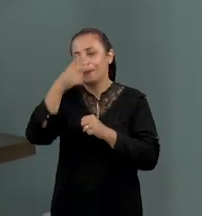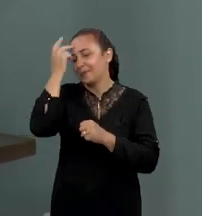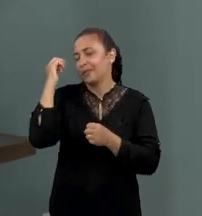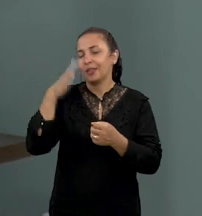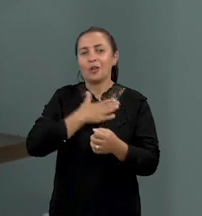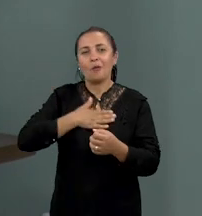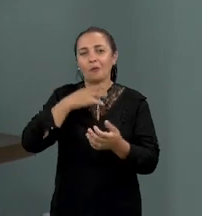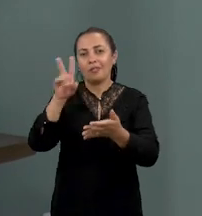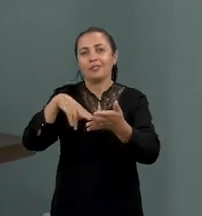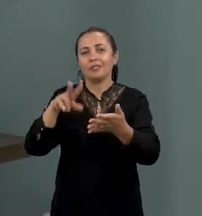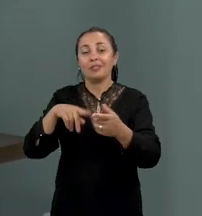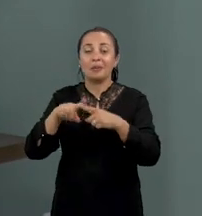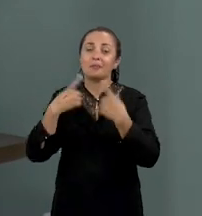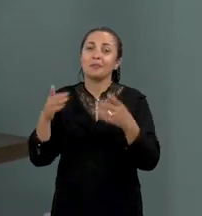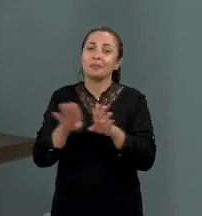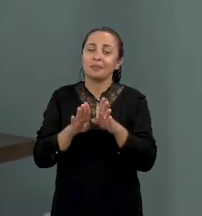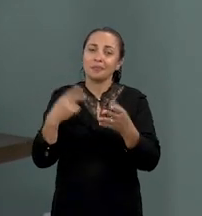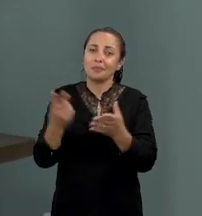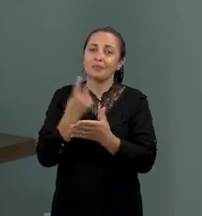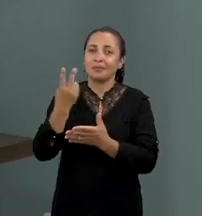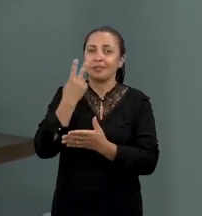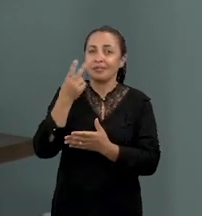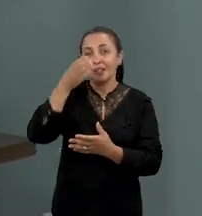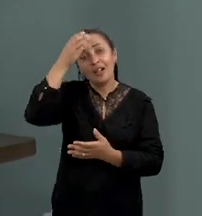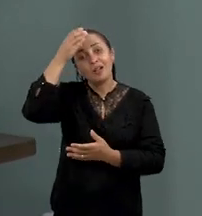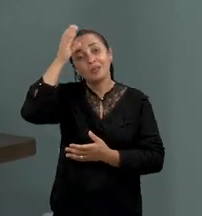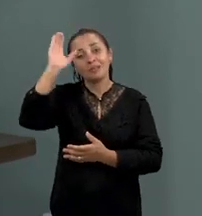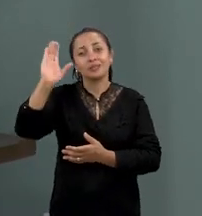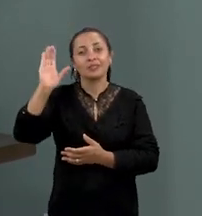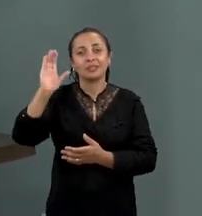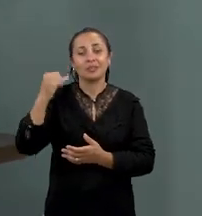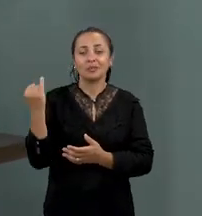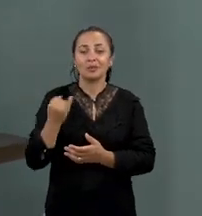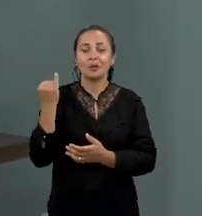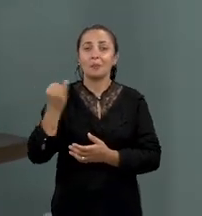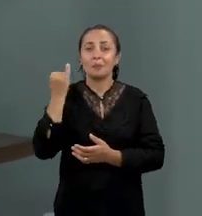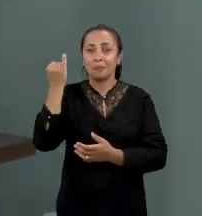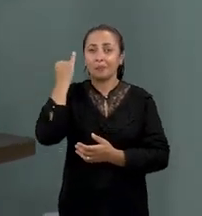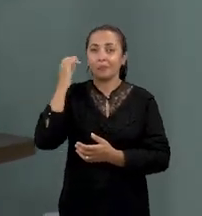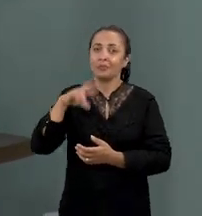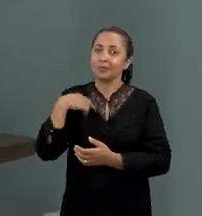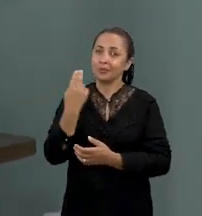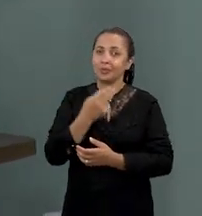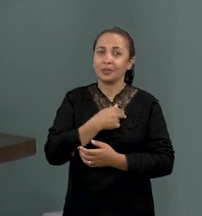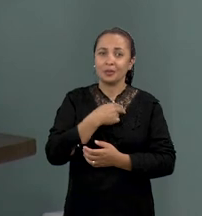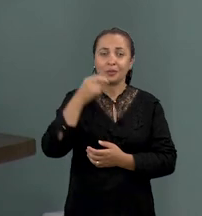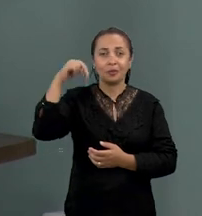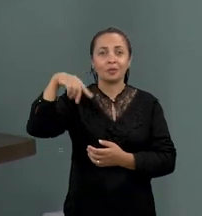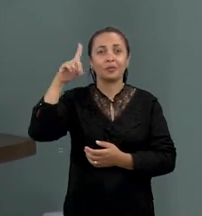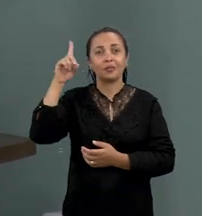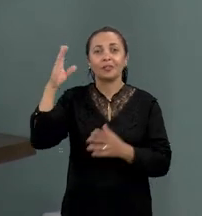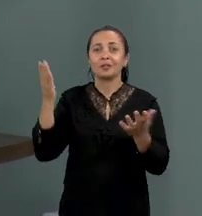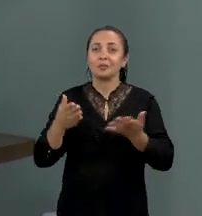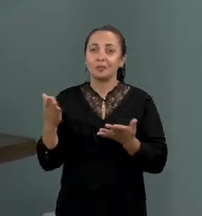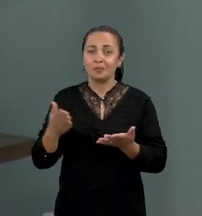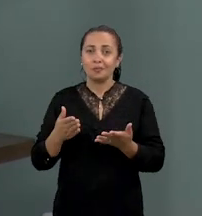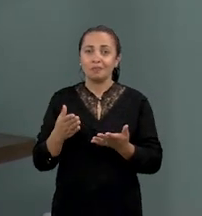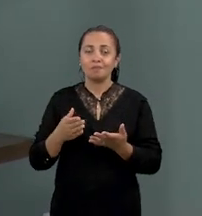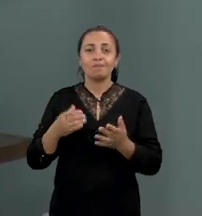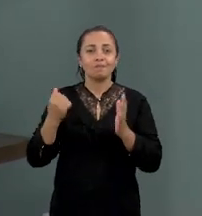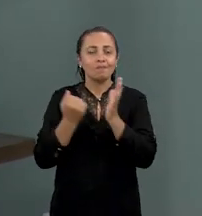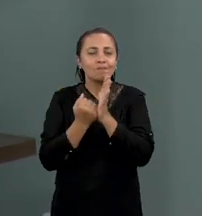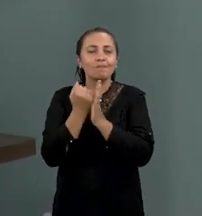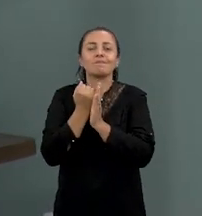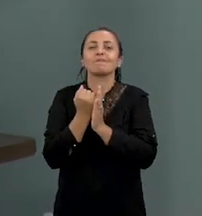leitores, mas, sobretudo, valorizar essa cultura tão importante que é nossa, que é nordestina, que hoje é